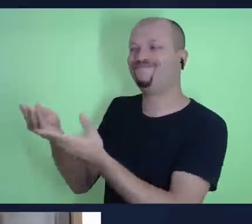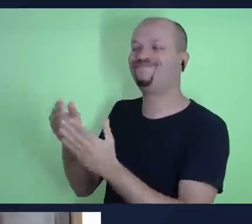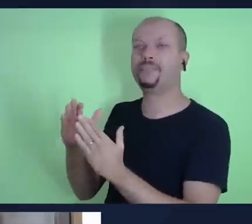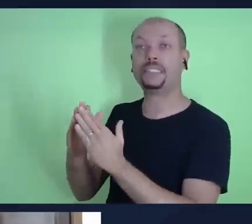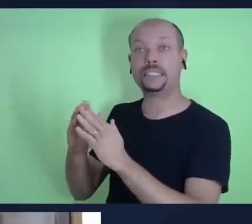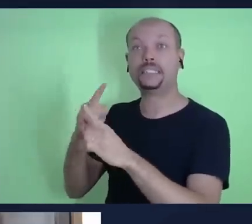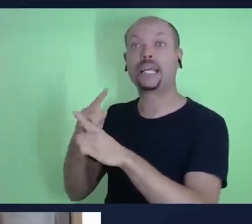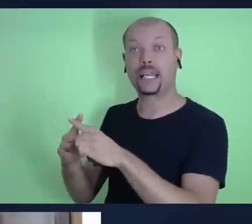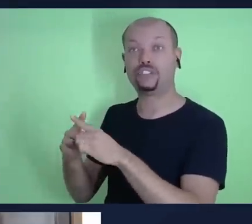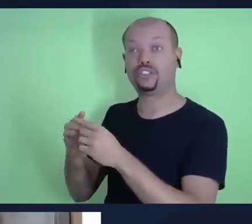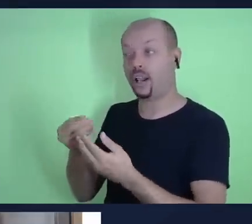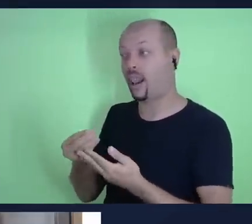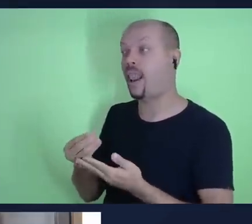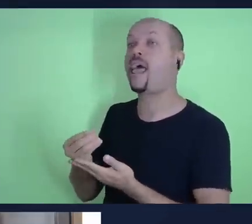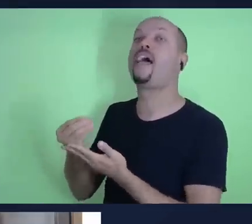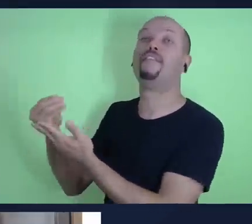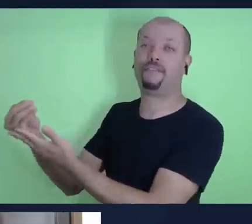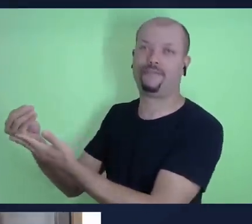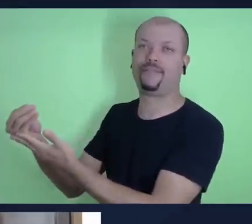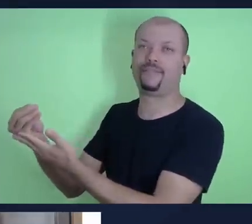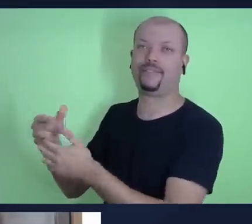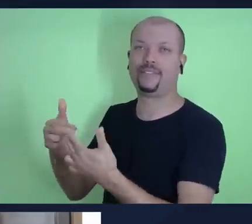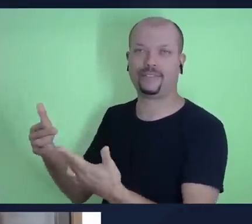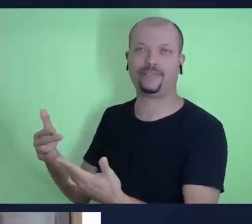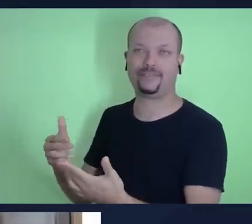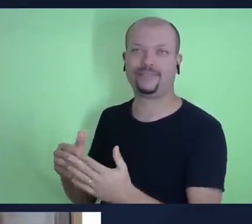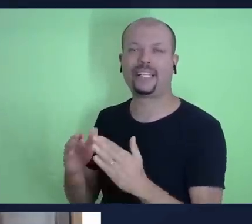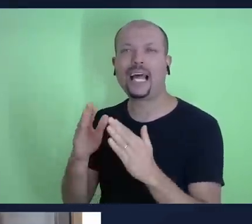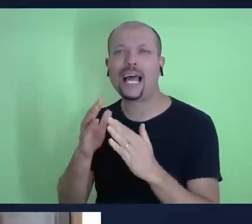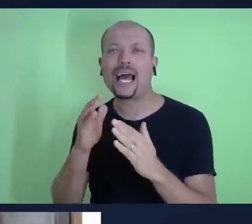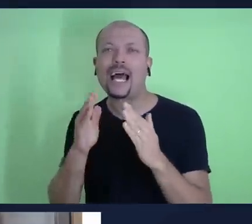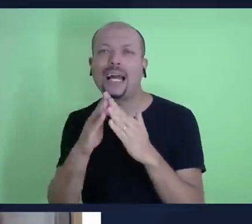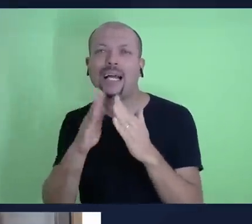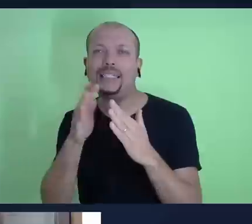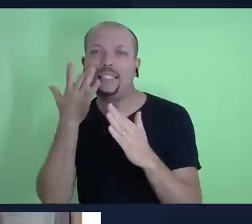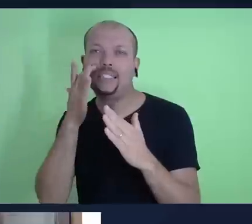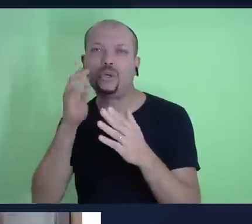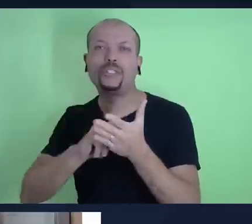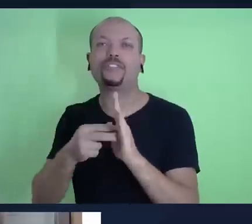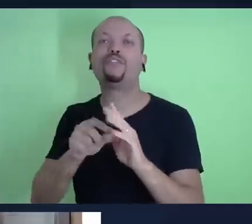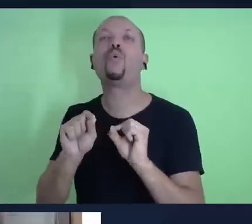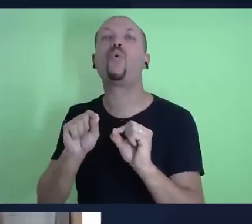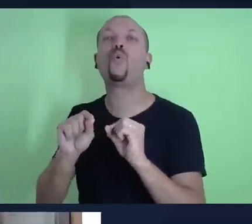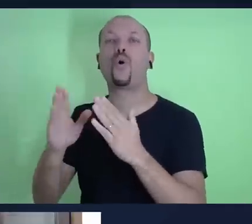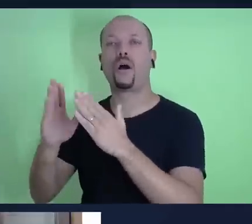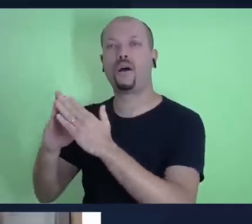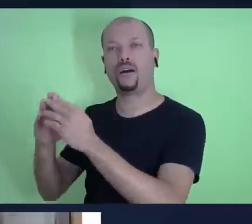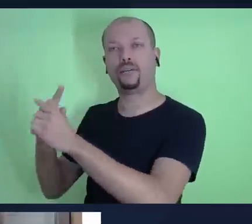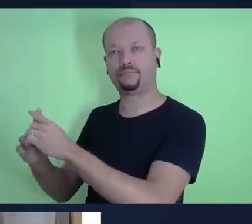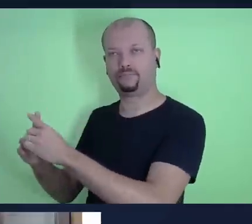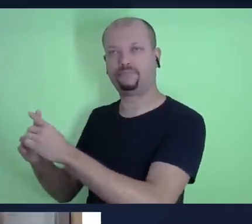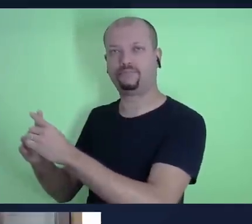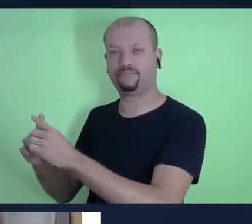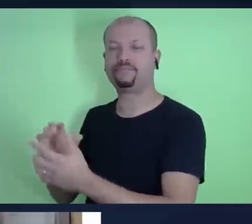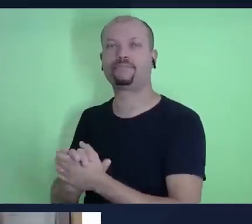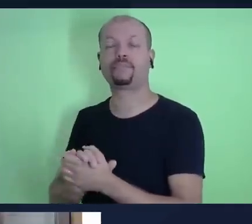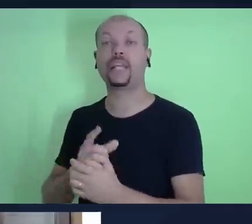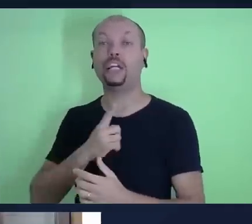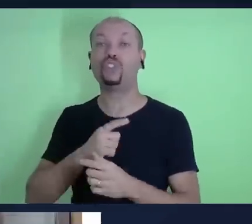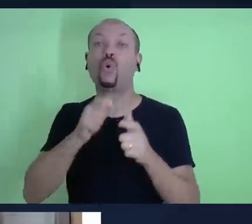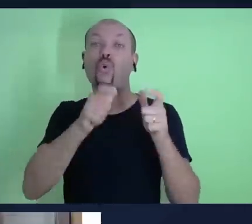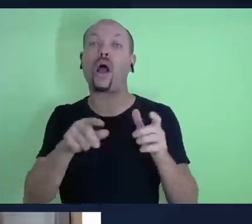templo, na casa do tesouro, né? A casa do tesouro no templo. O templo tinha um espaço onde ficavam guardadas essas